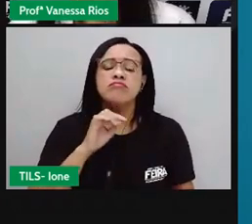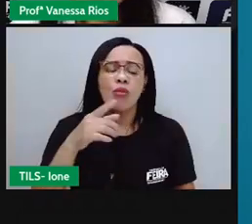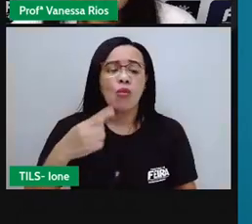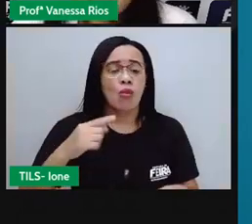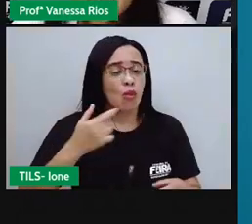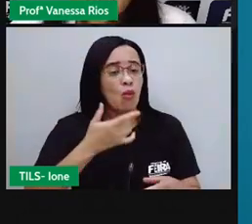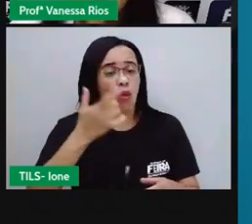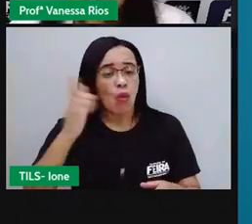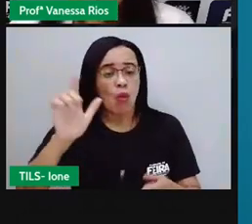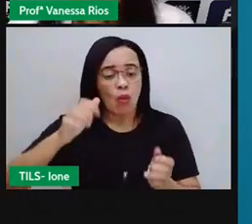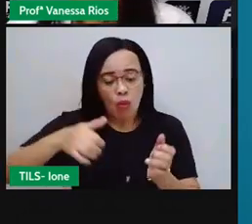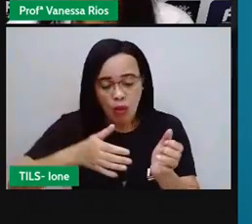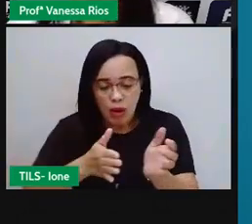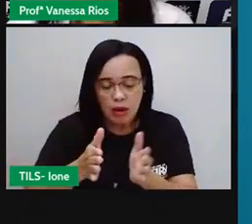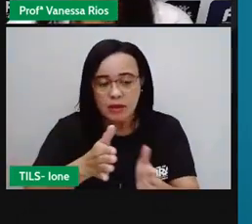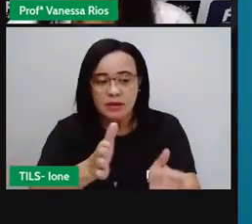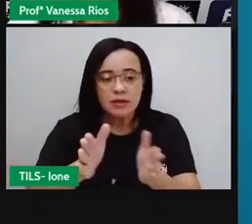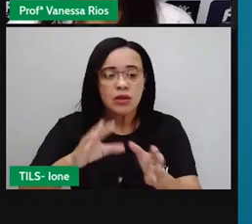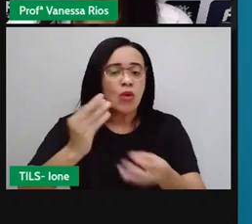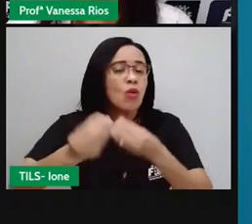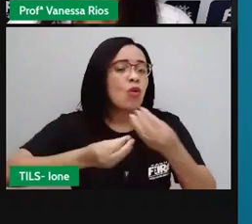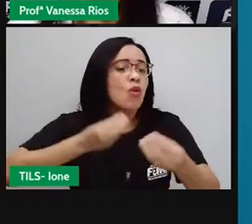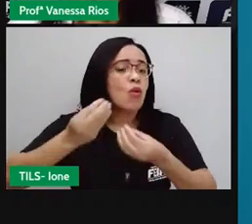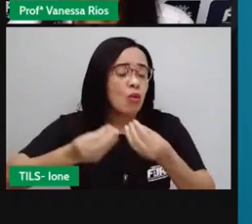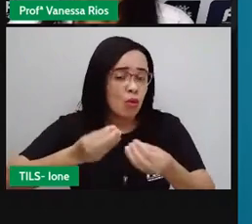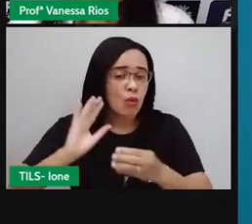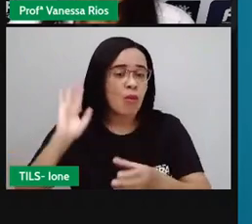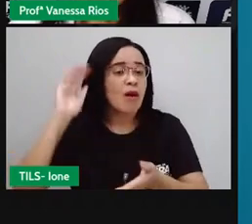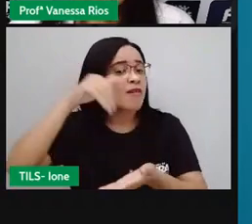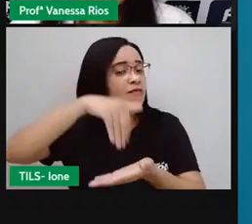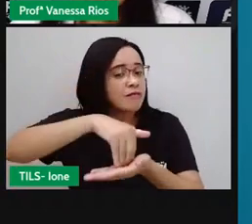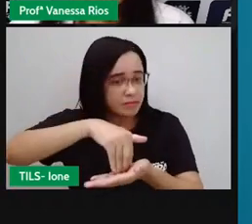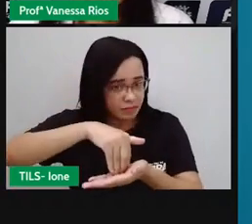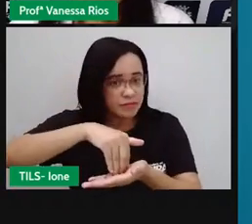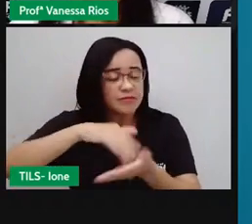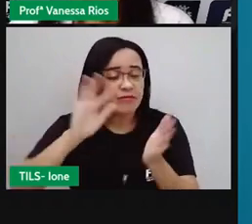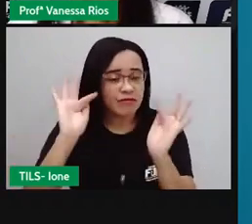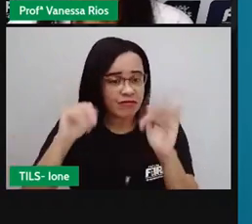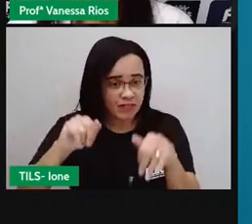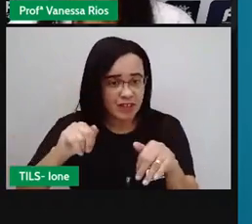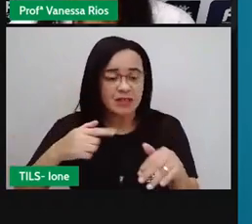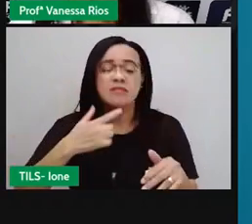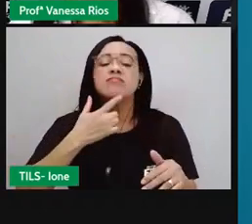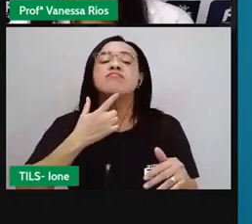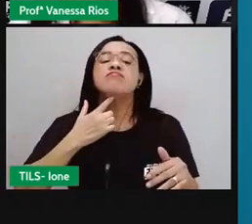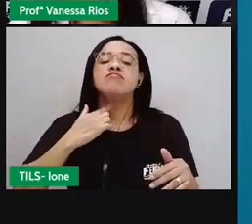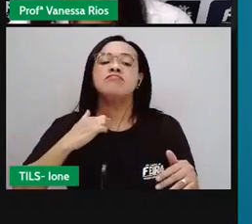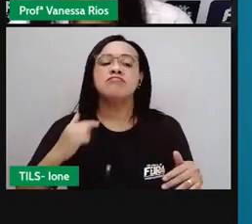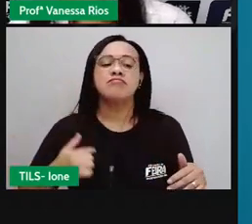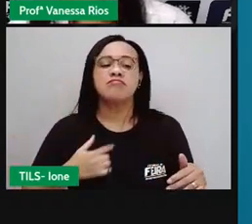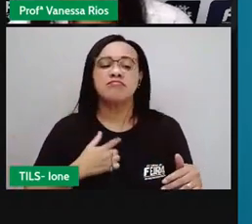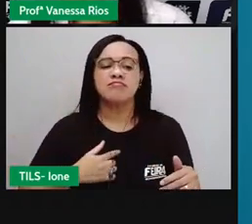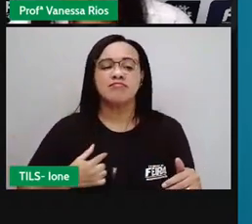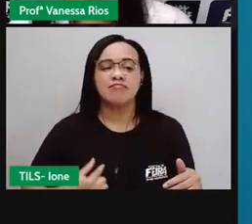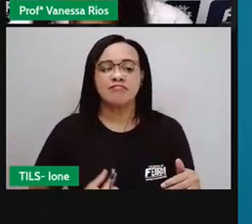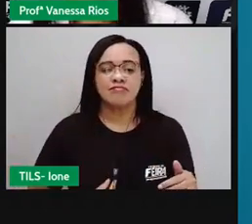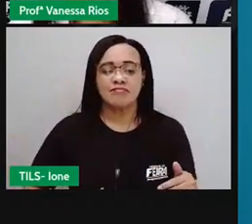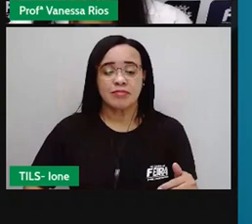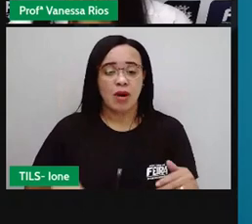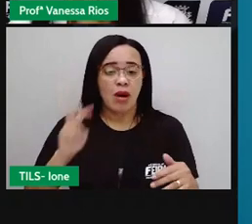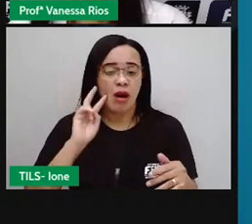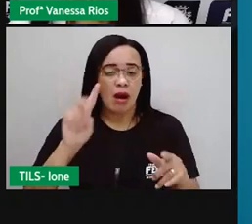longo caminho aí para concluir o projeto, o processo de gestão. Ele aí já colocou essa imagem para a gente